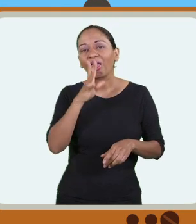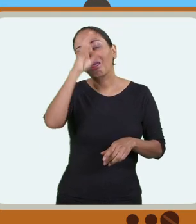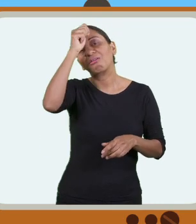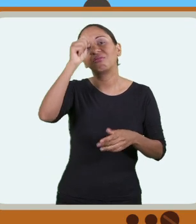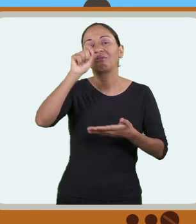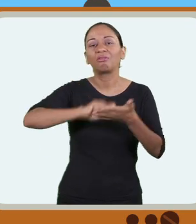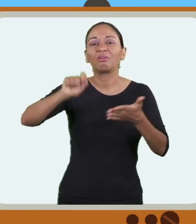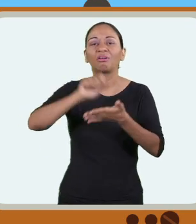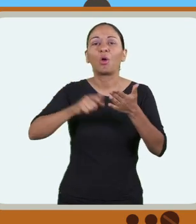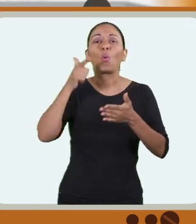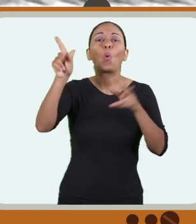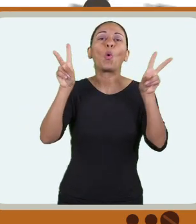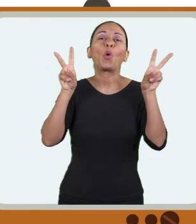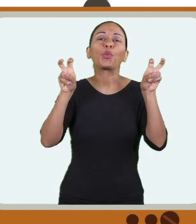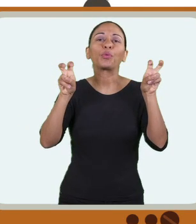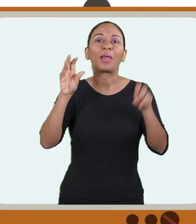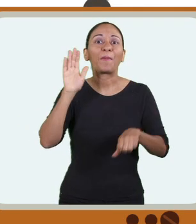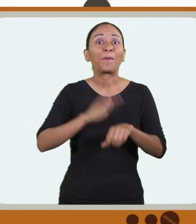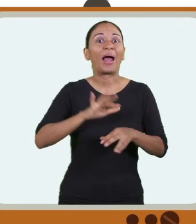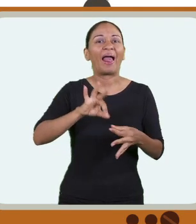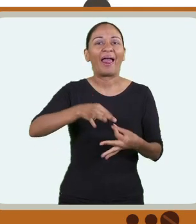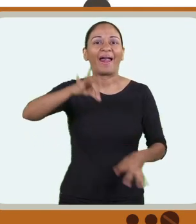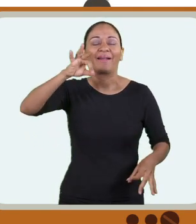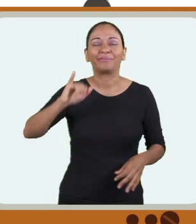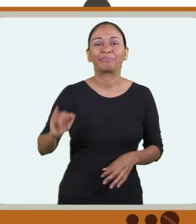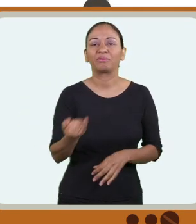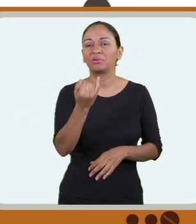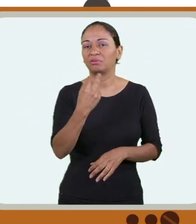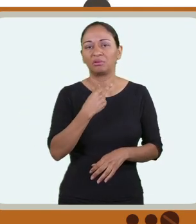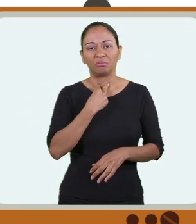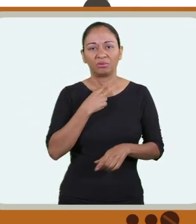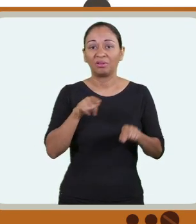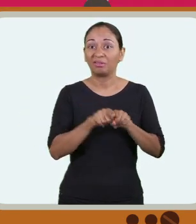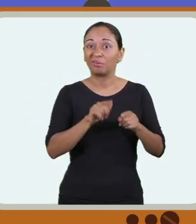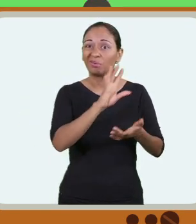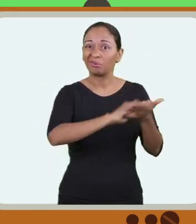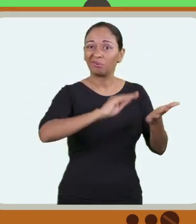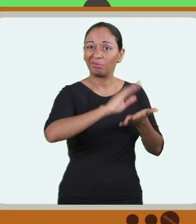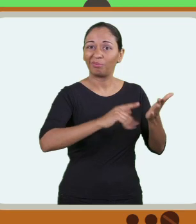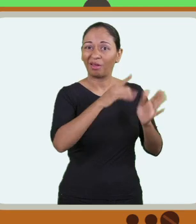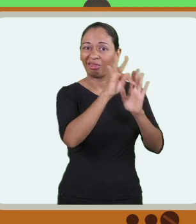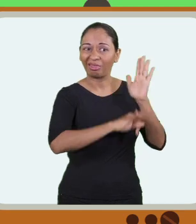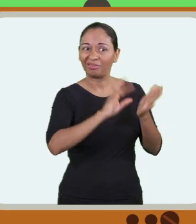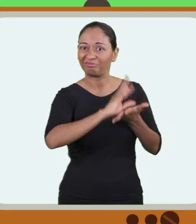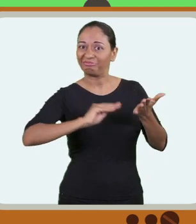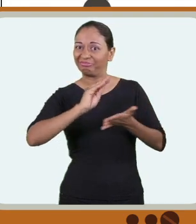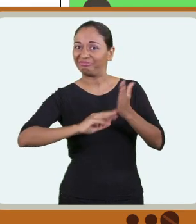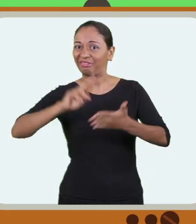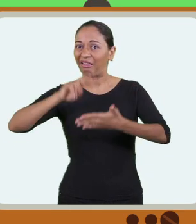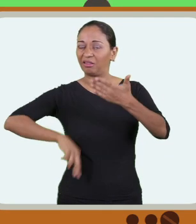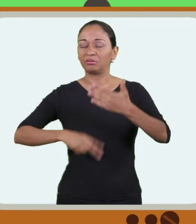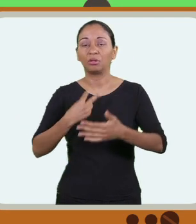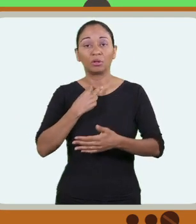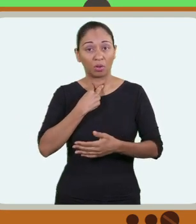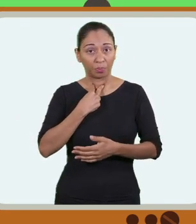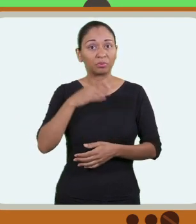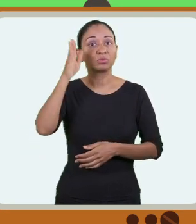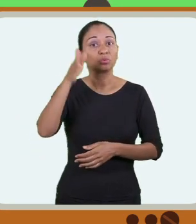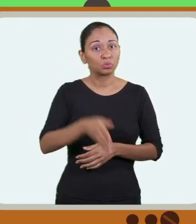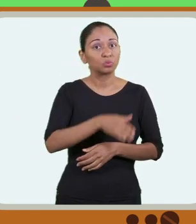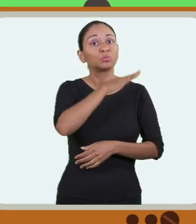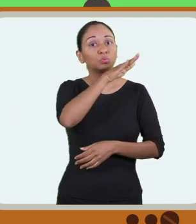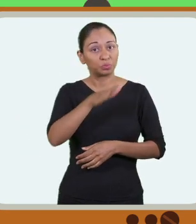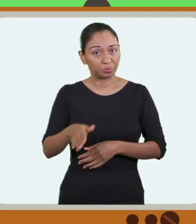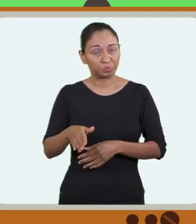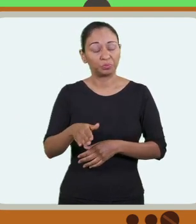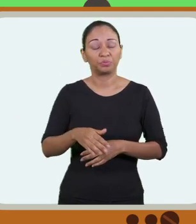escrever qualquer coisa fora do tema proposto para aumentar o número de linhas ou copiar os textos do próprio caderno de questões. Tudo